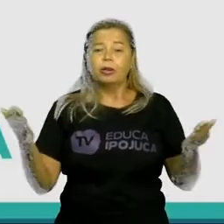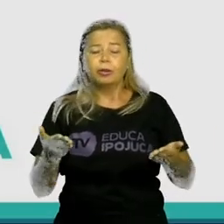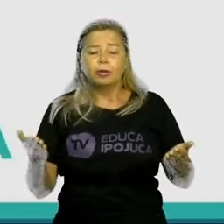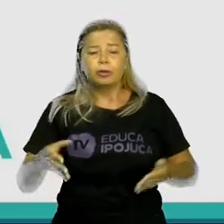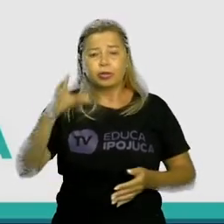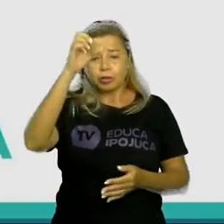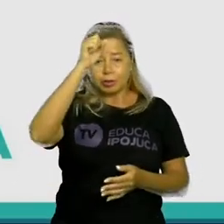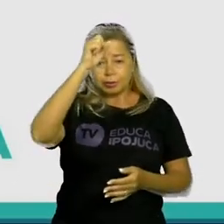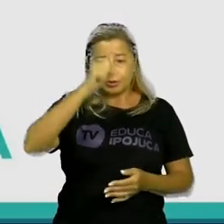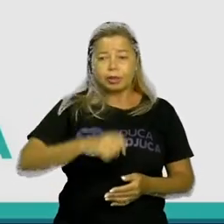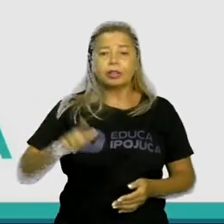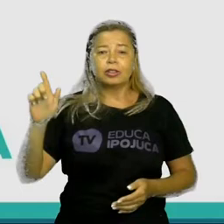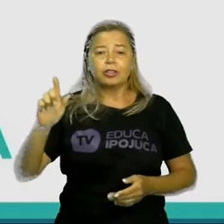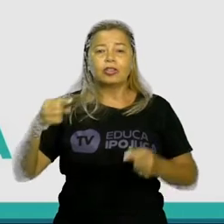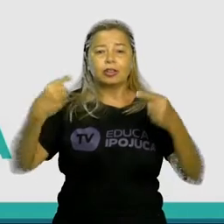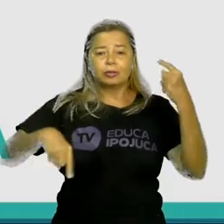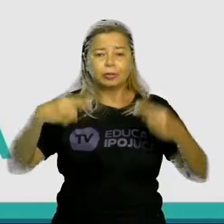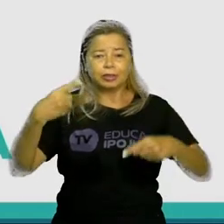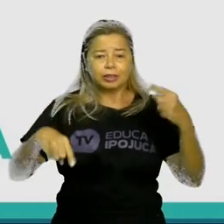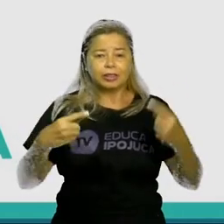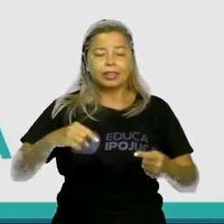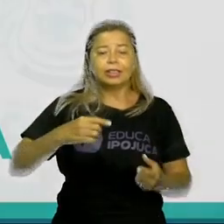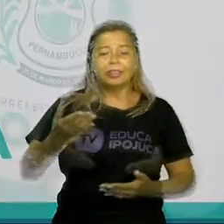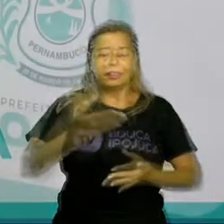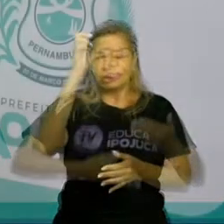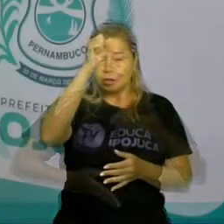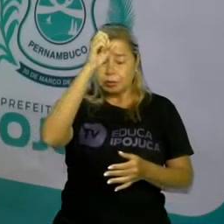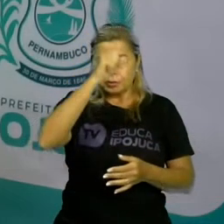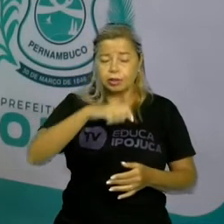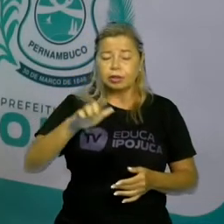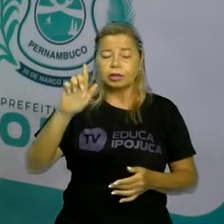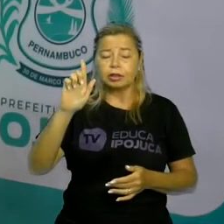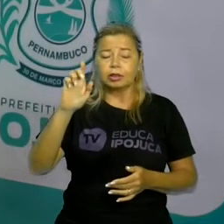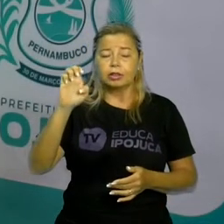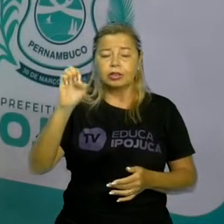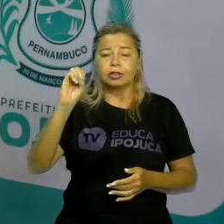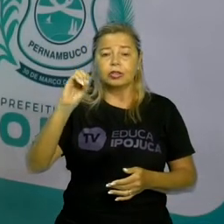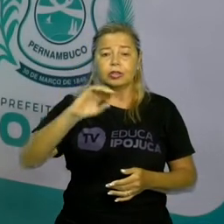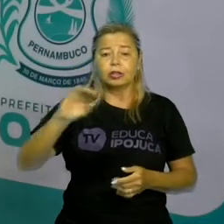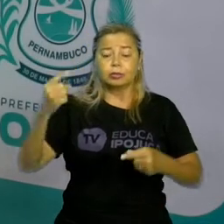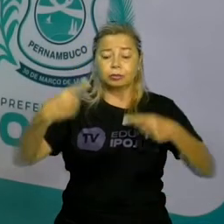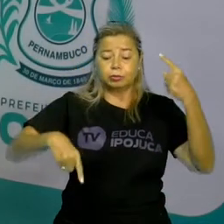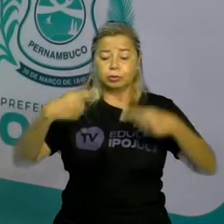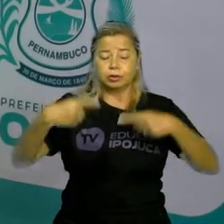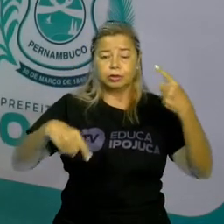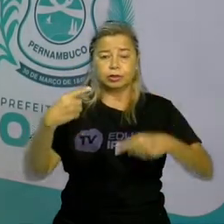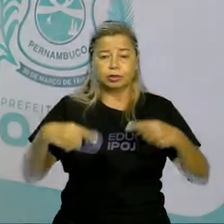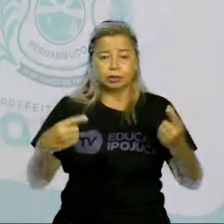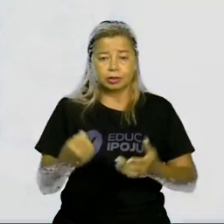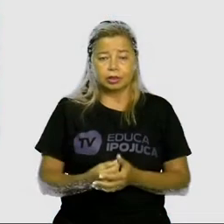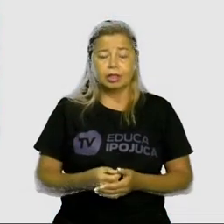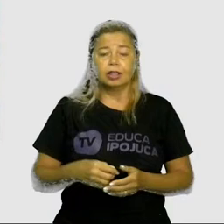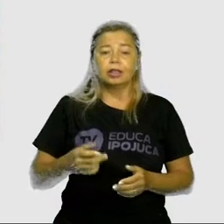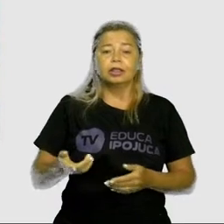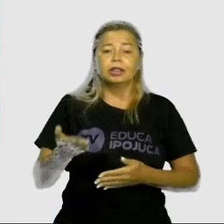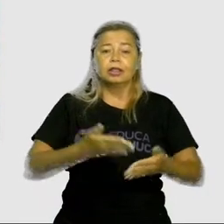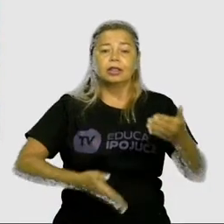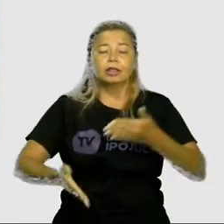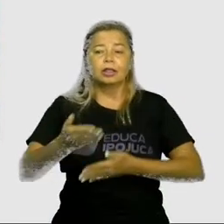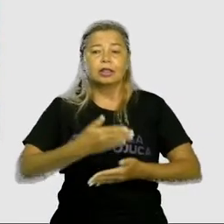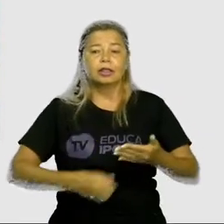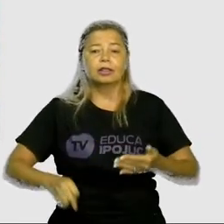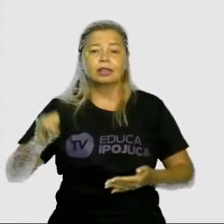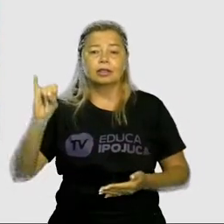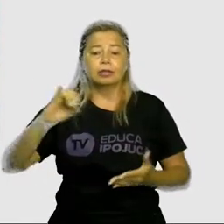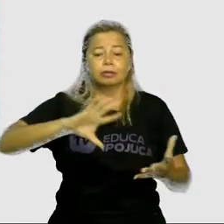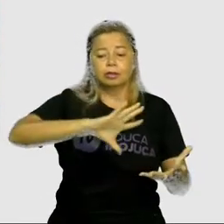Geografia Relações Internacionais. O que é Geopolítica? Geopolítica é a ciência que estuda